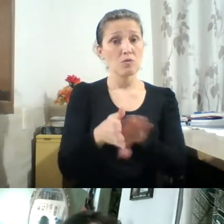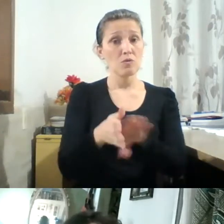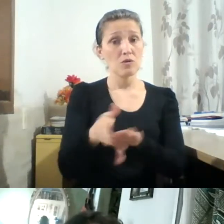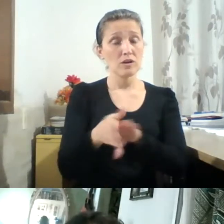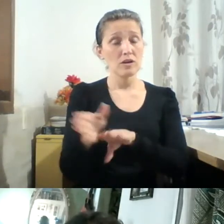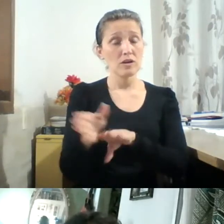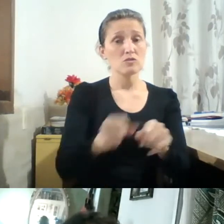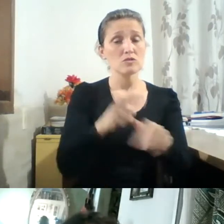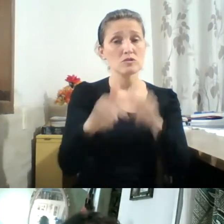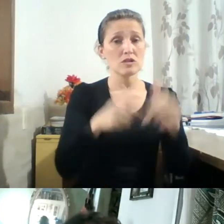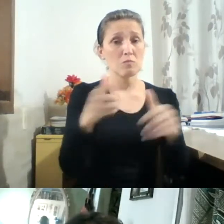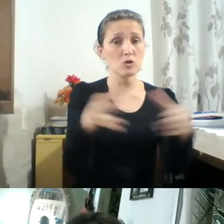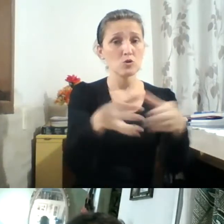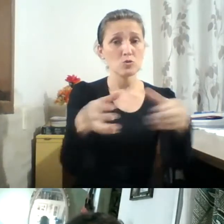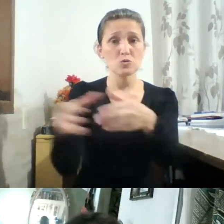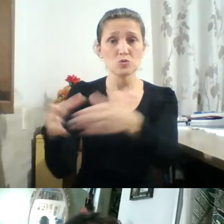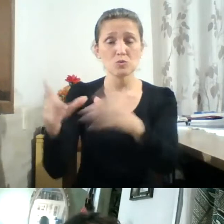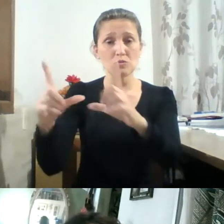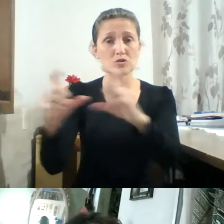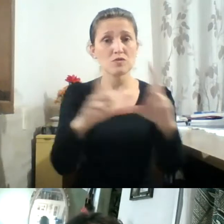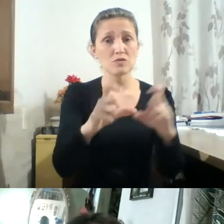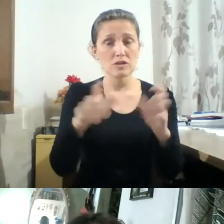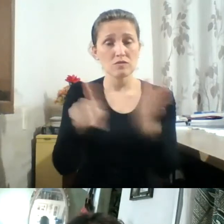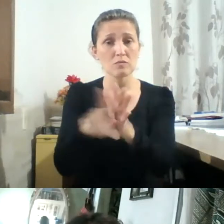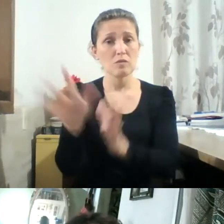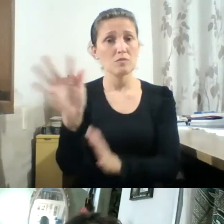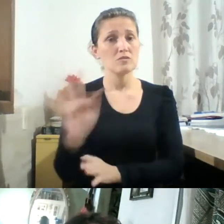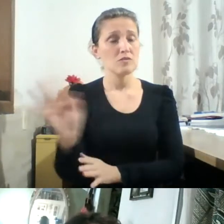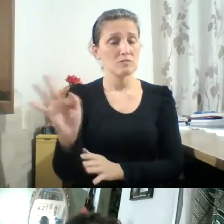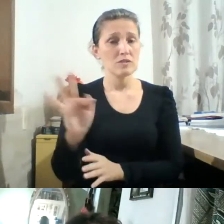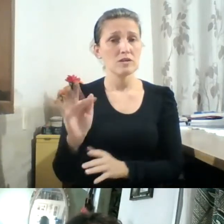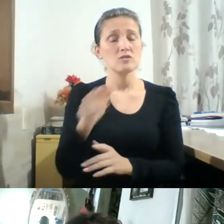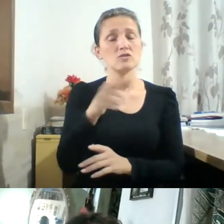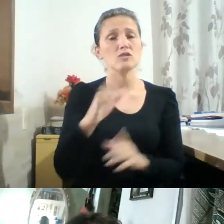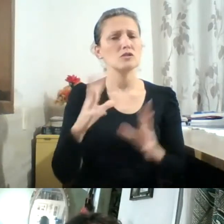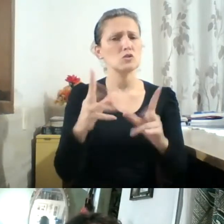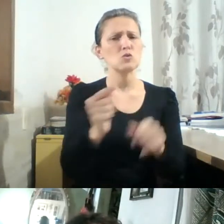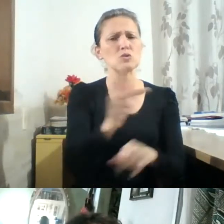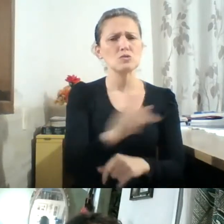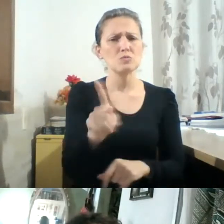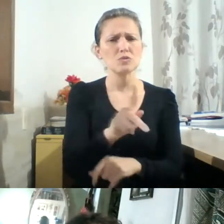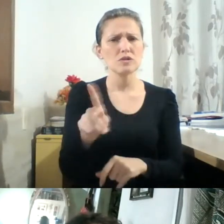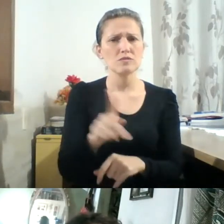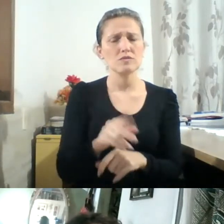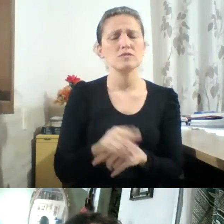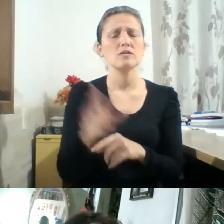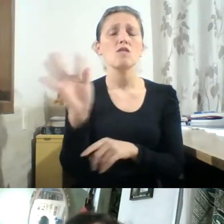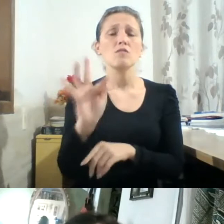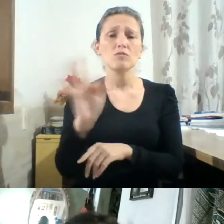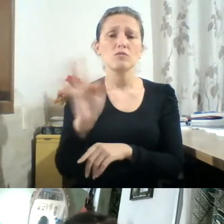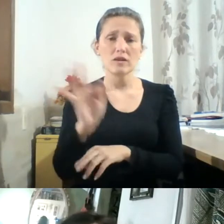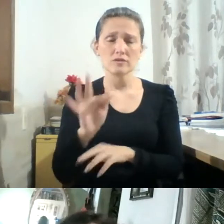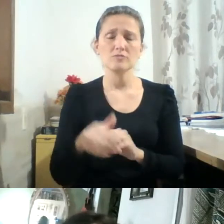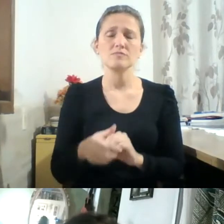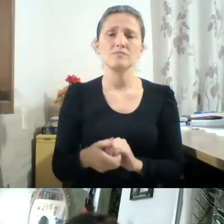de Fotografia, junto ao Laboratório Interdisciplinar de Formação de Professores LIFE UDESC. Coordena o